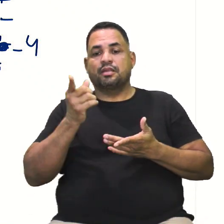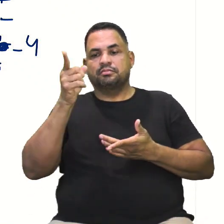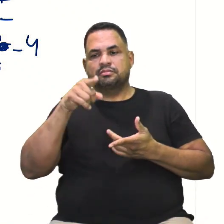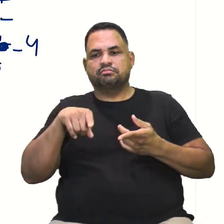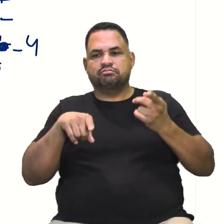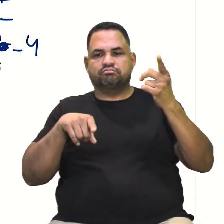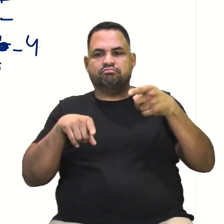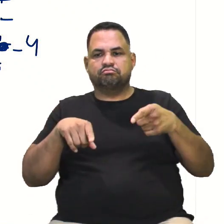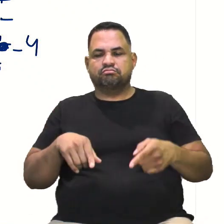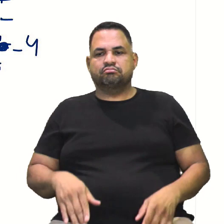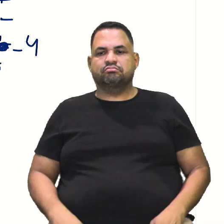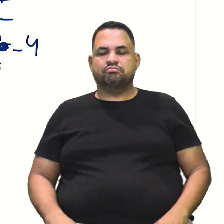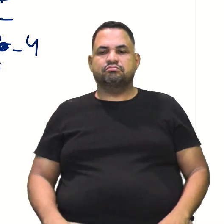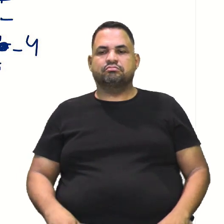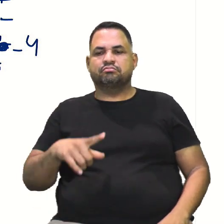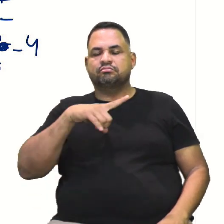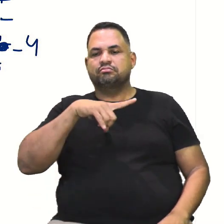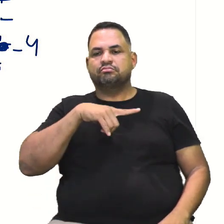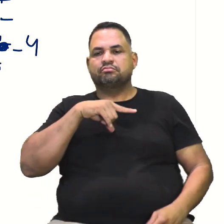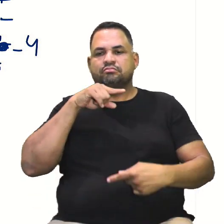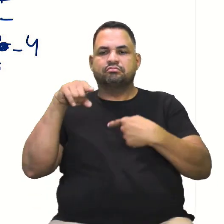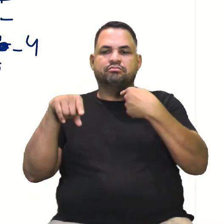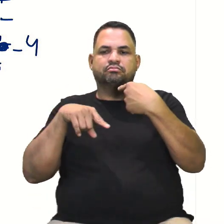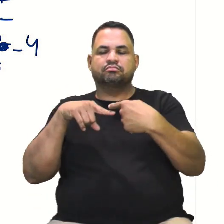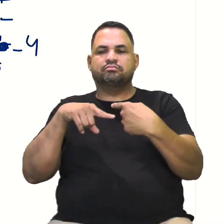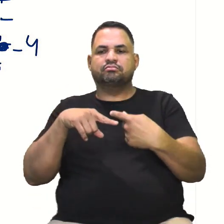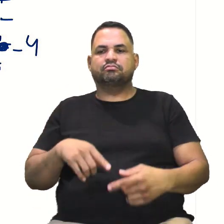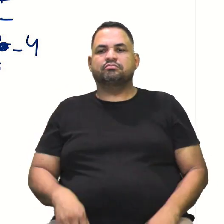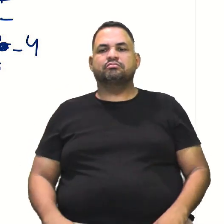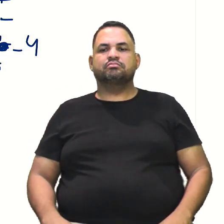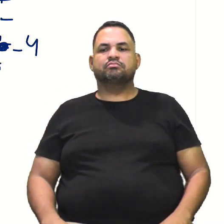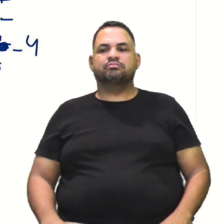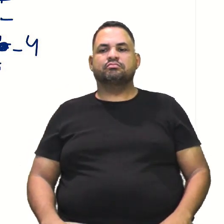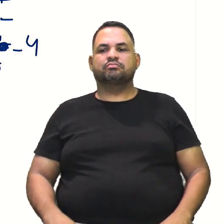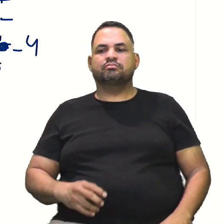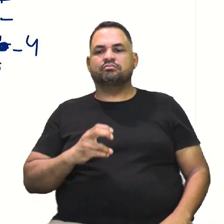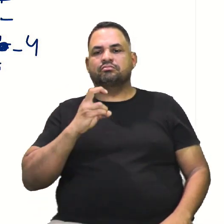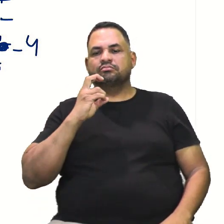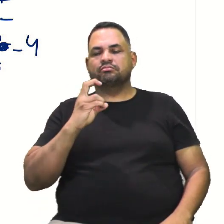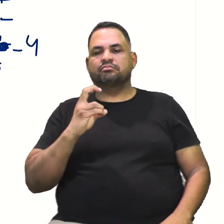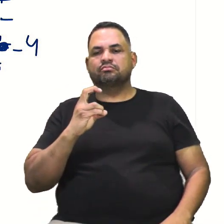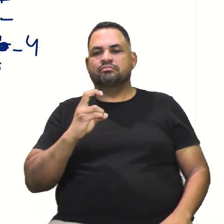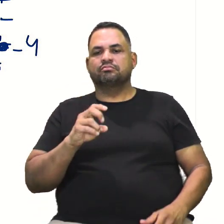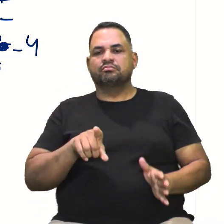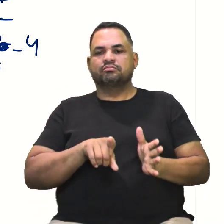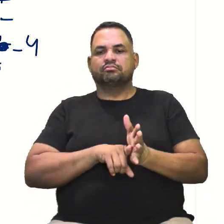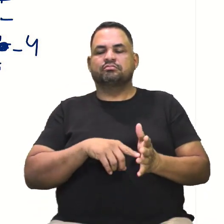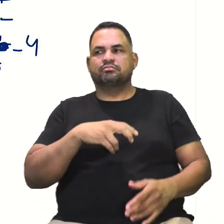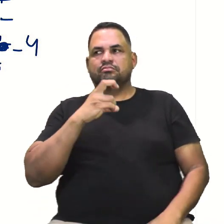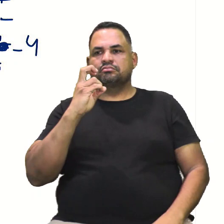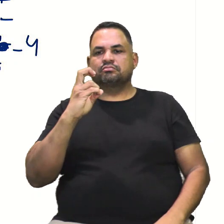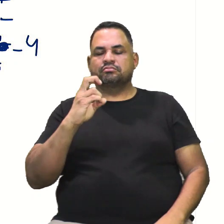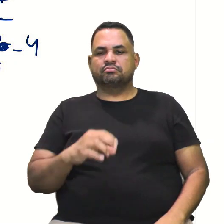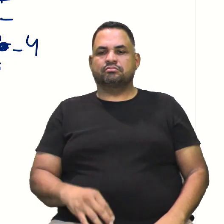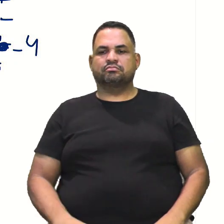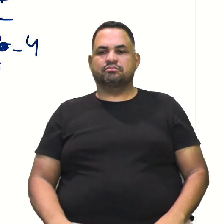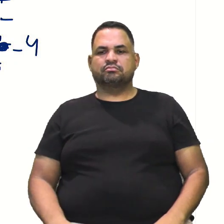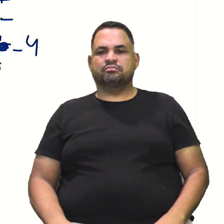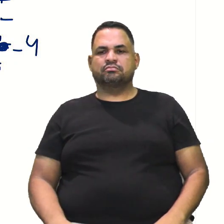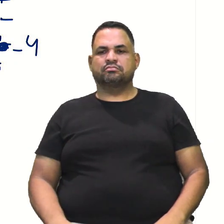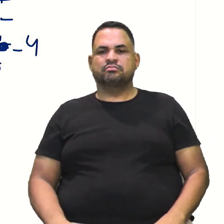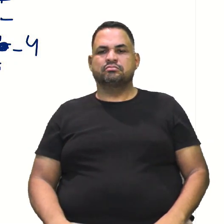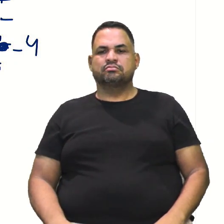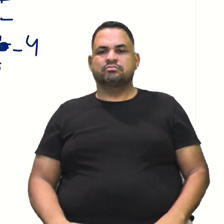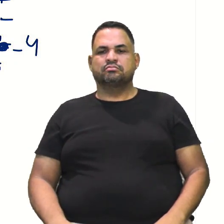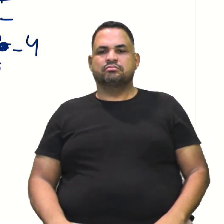passar, né? Isso. E ainda tem os focos, né? O foco é... 5. Aham. Vou pegar outra cor aqui. Verginho. Então,